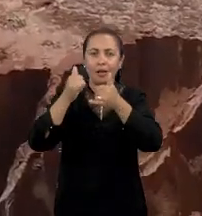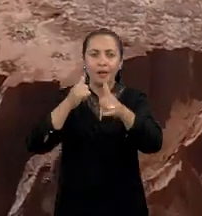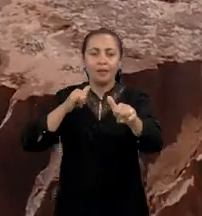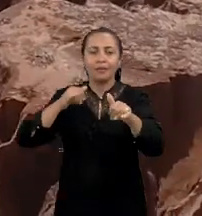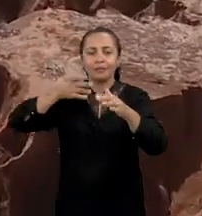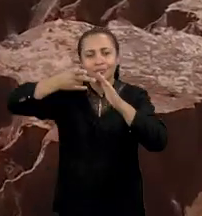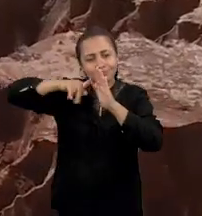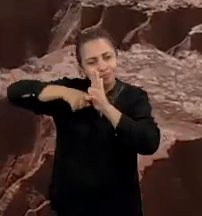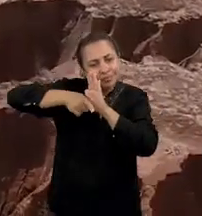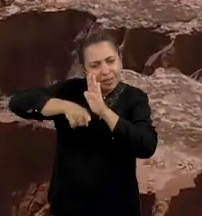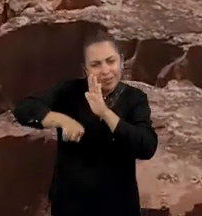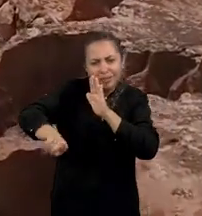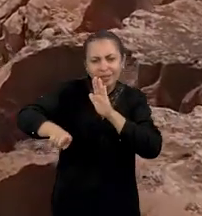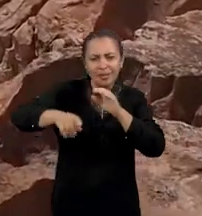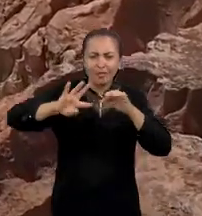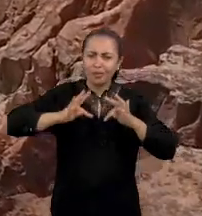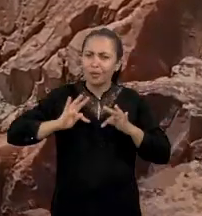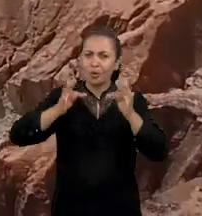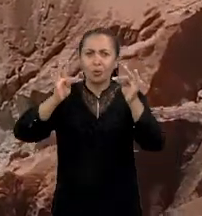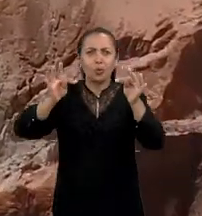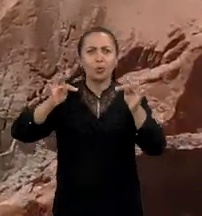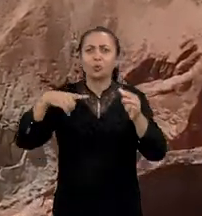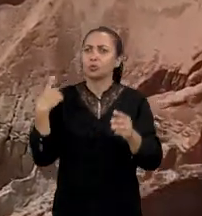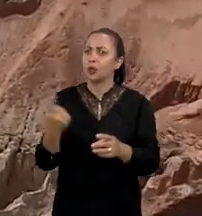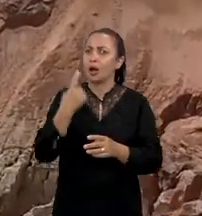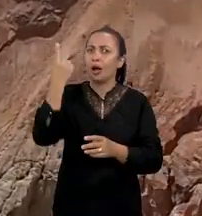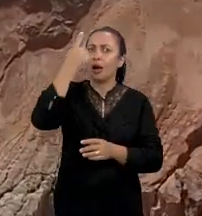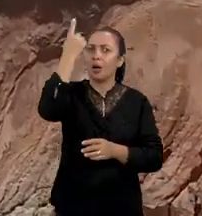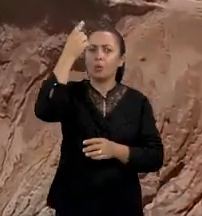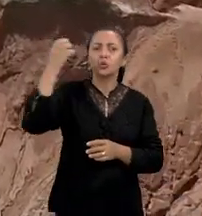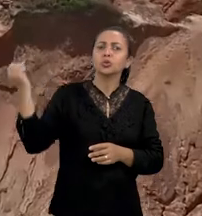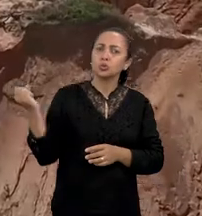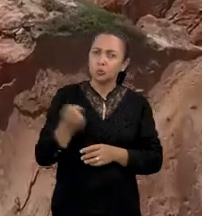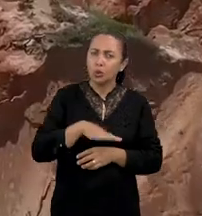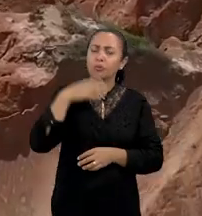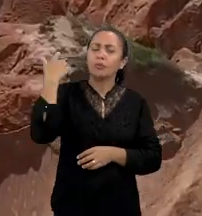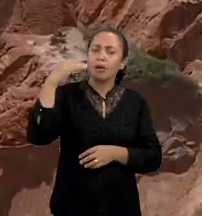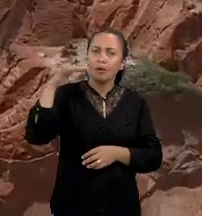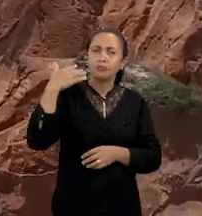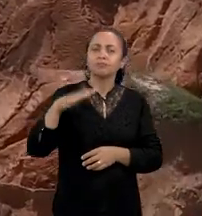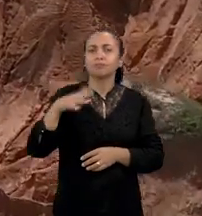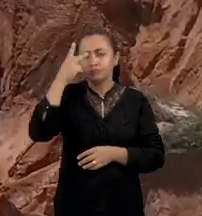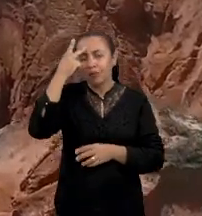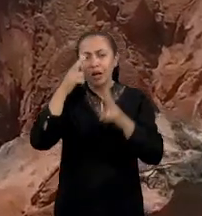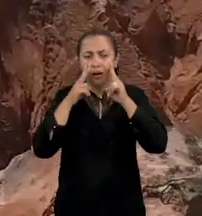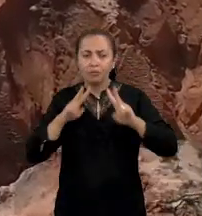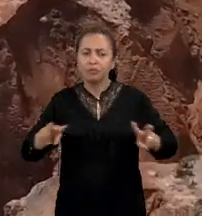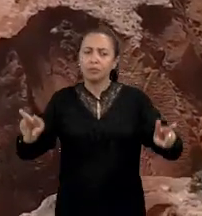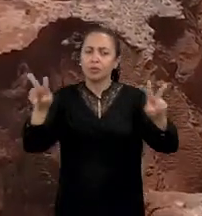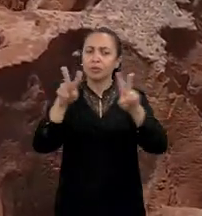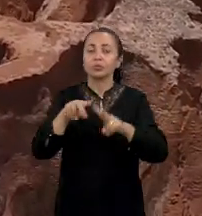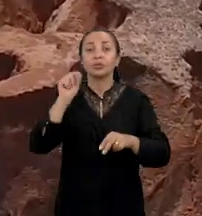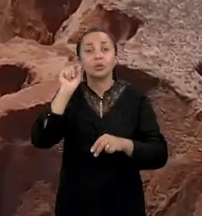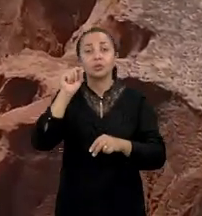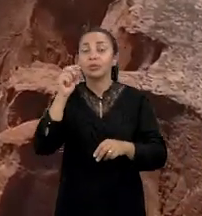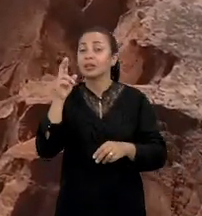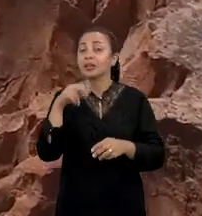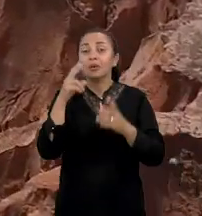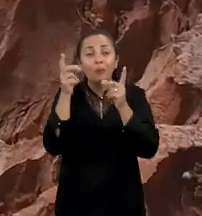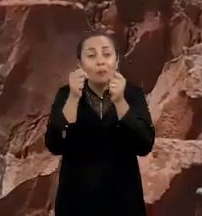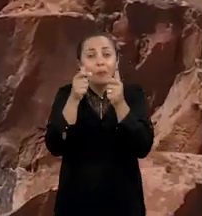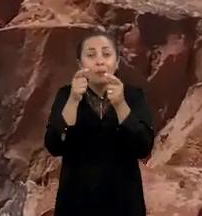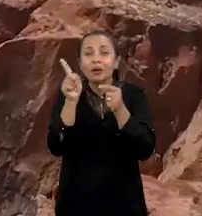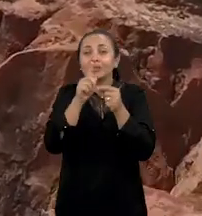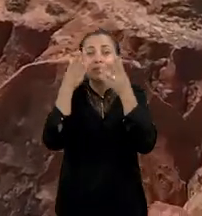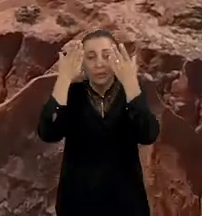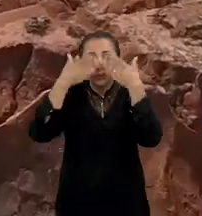penetração do solo, todo um aparato tecnológico extremamente moderno, para tentar visualizar aquilo que nem sempre é